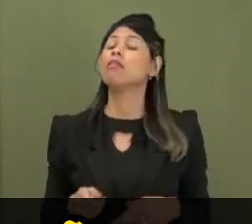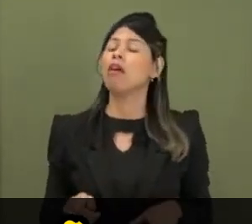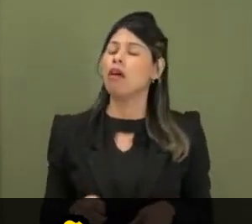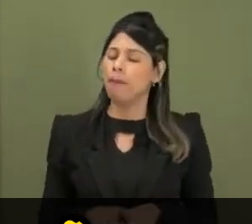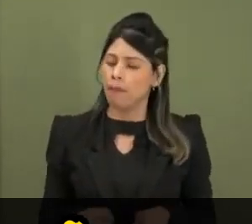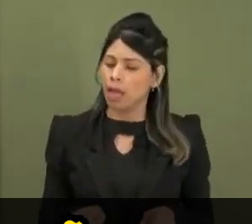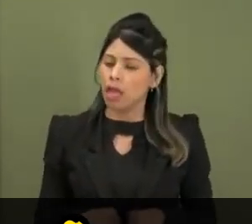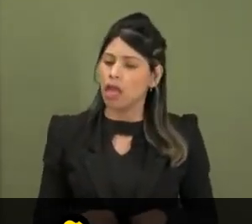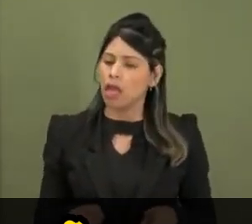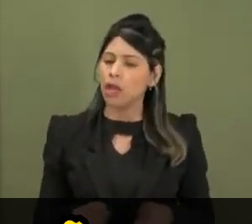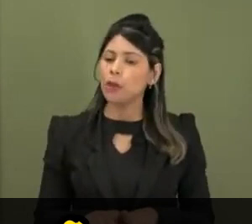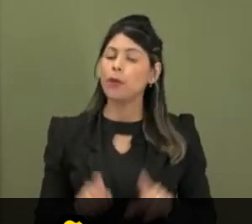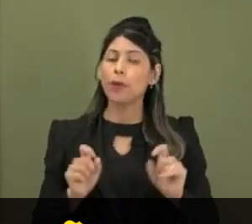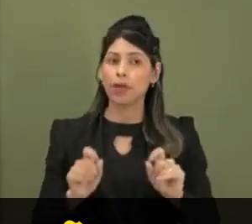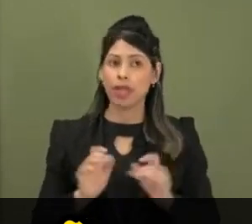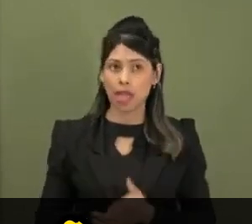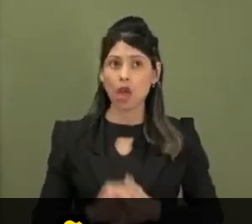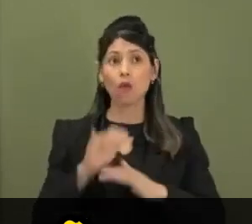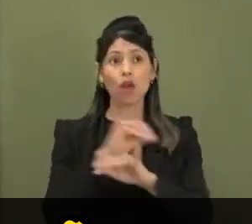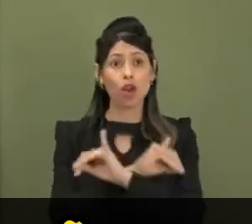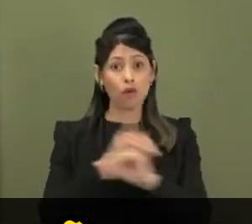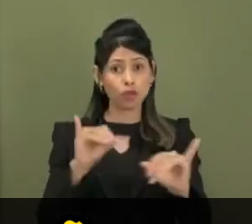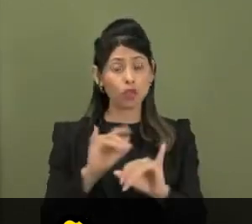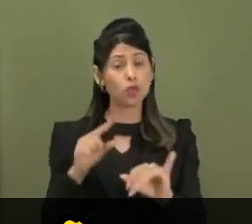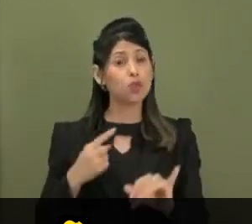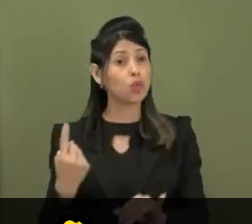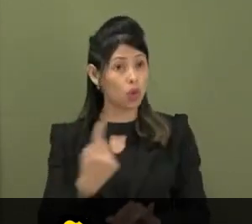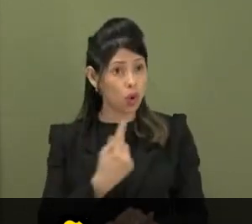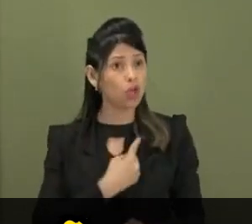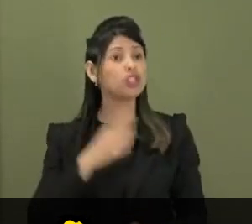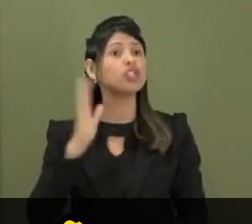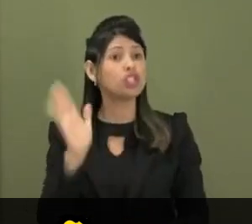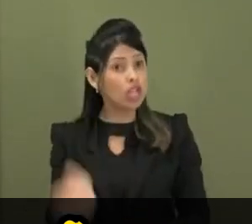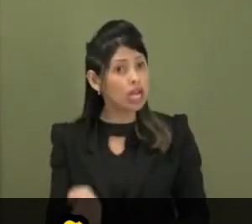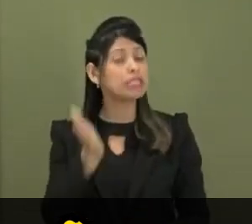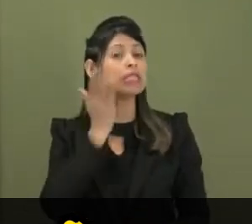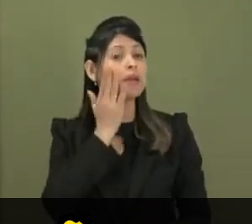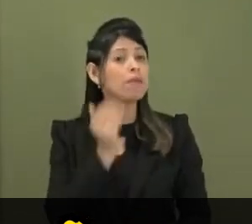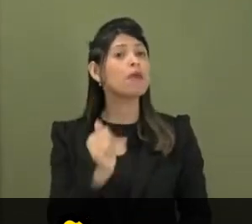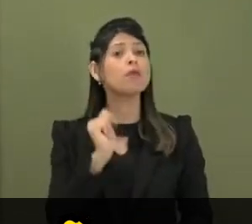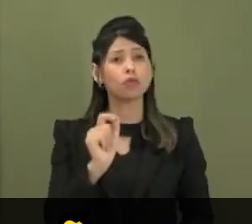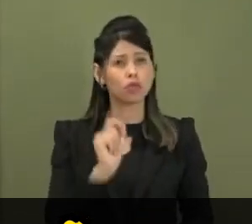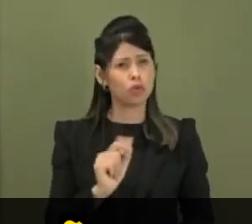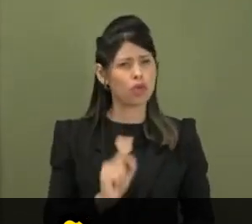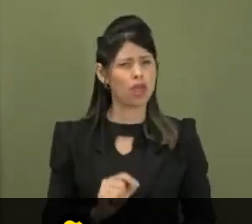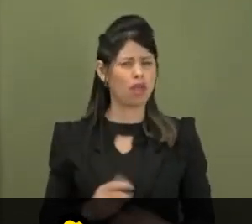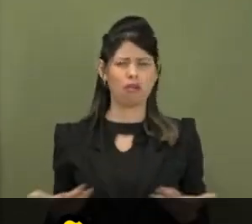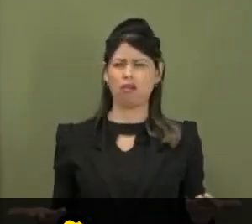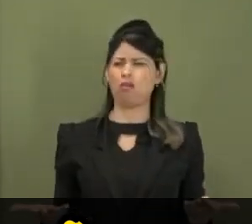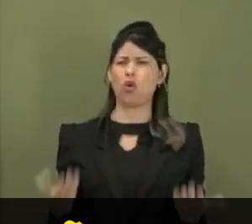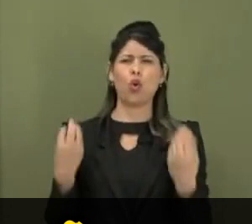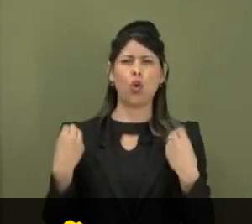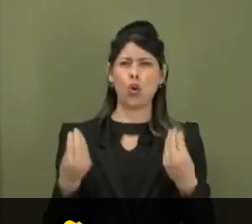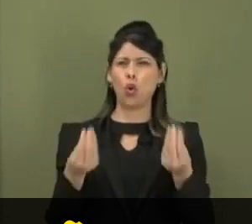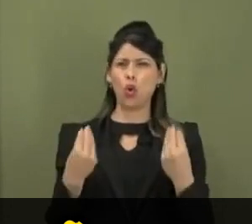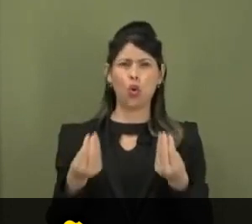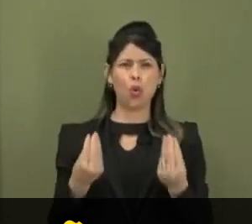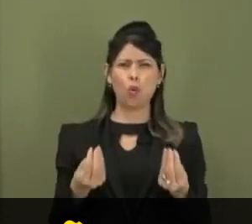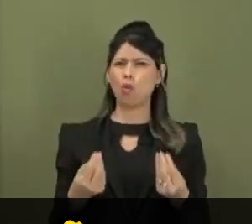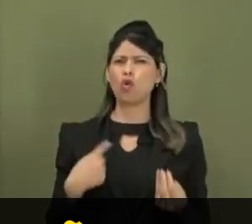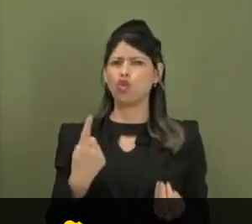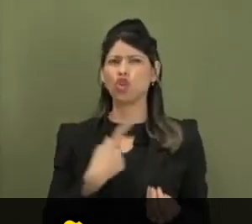Inclusive, eu quero rememorar aqui que nós votamos sobre isso, é mais uma usufação, porque nós fomos